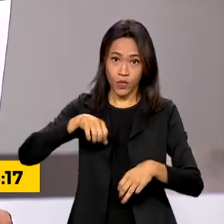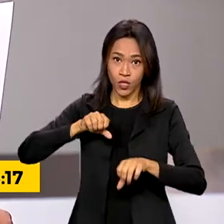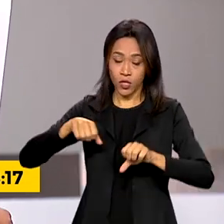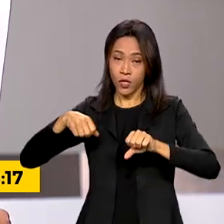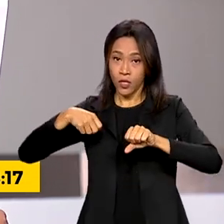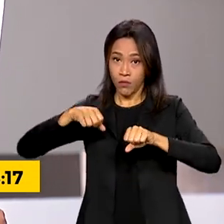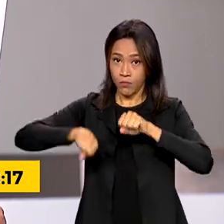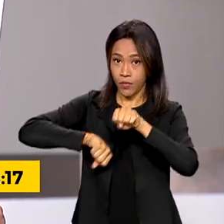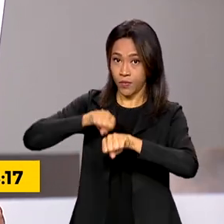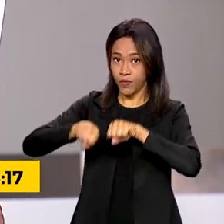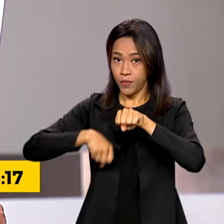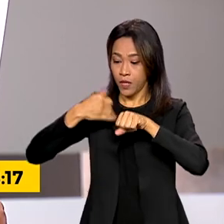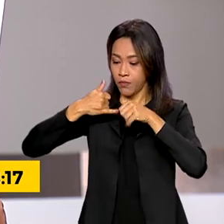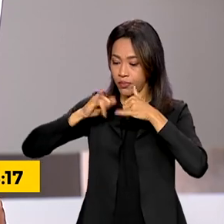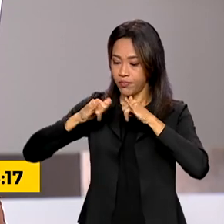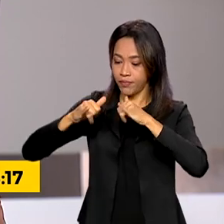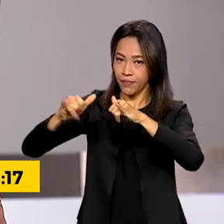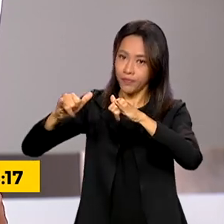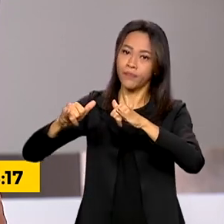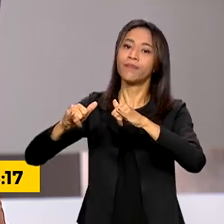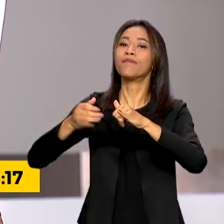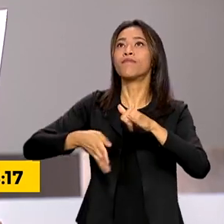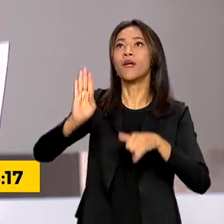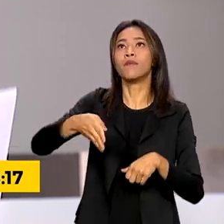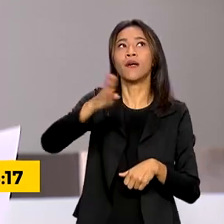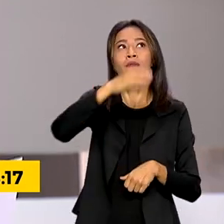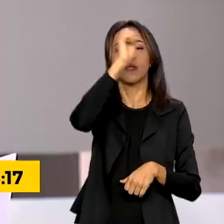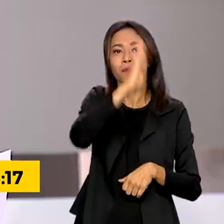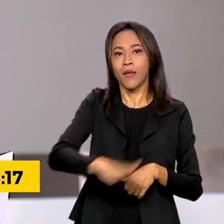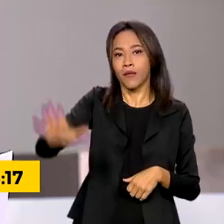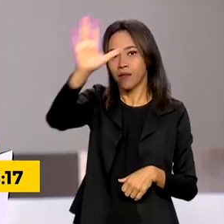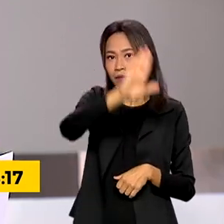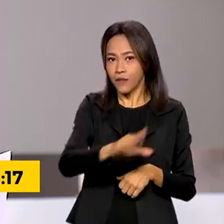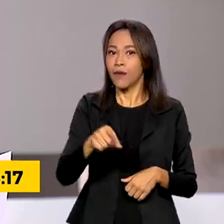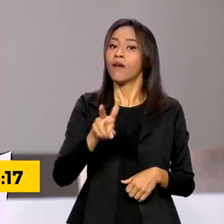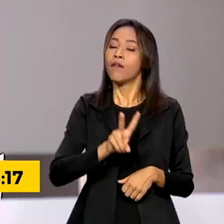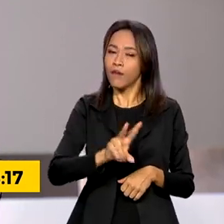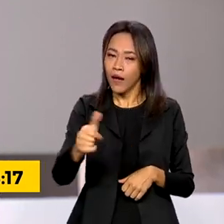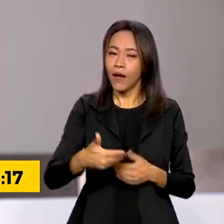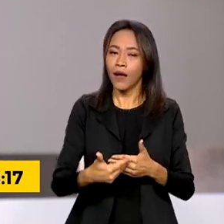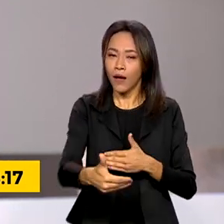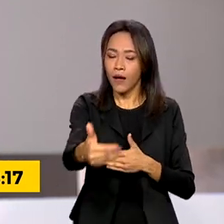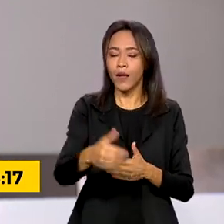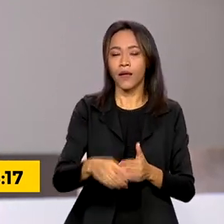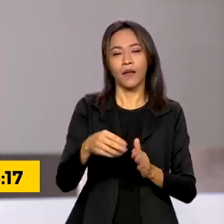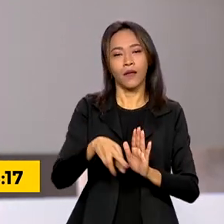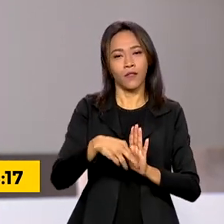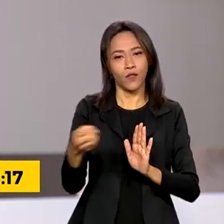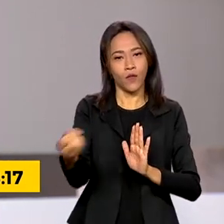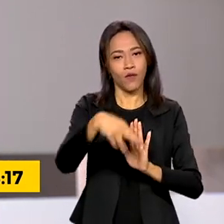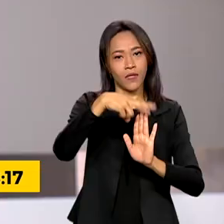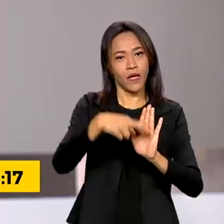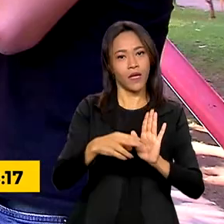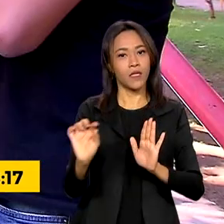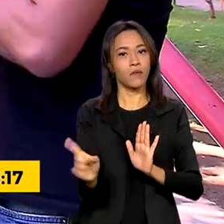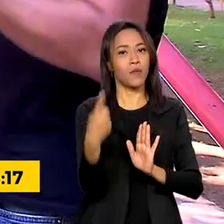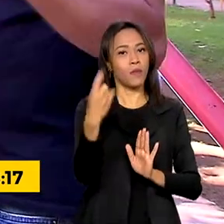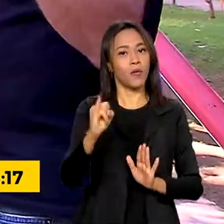ciclomotores nas vias públicas do país. As medidas começam a valer a partir de 1º de julho.